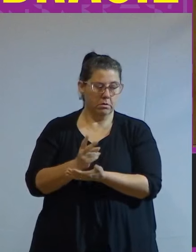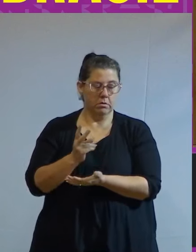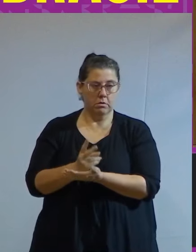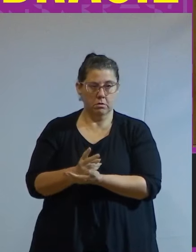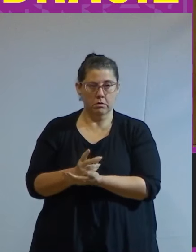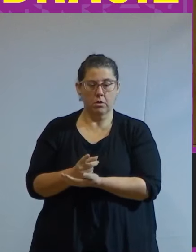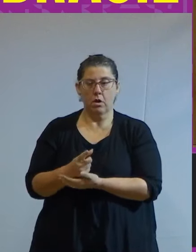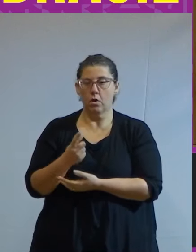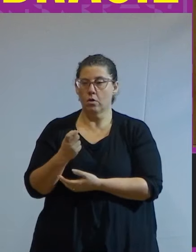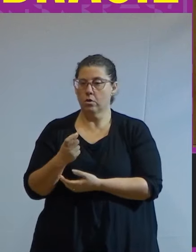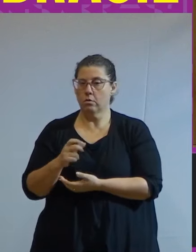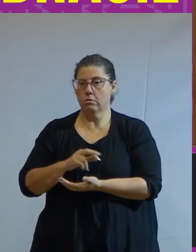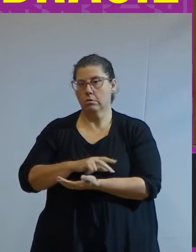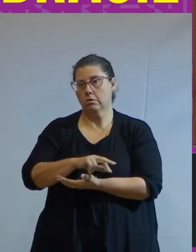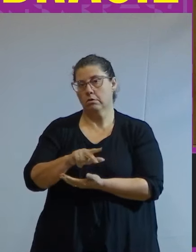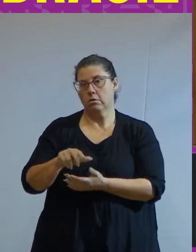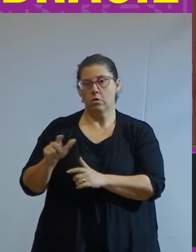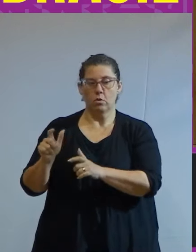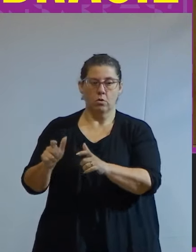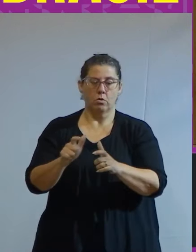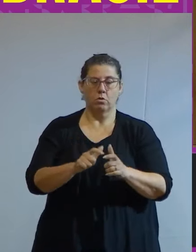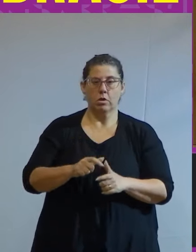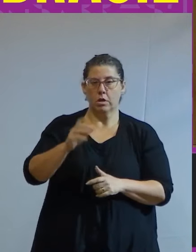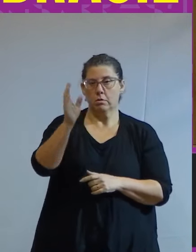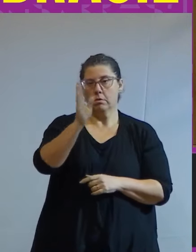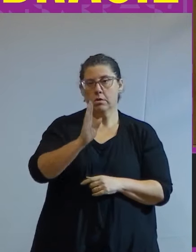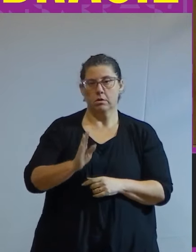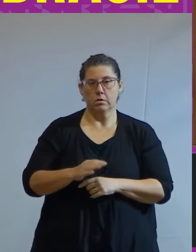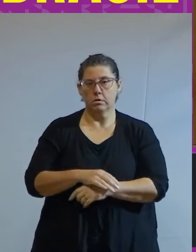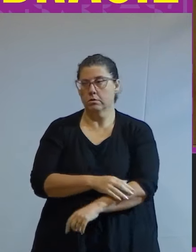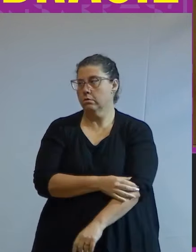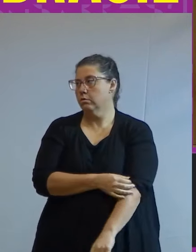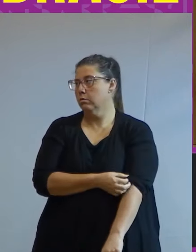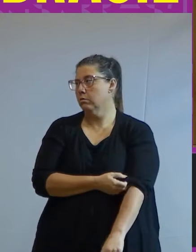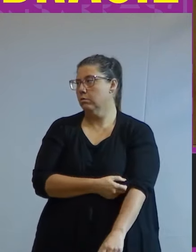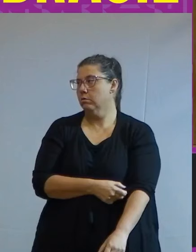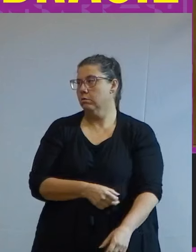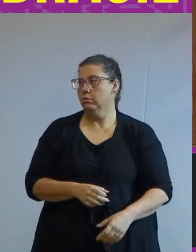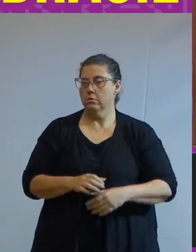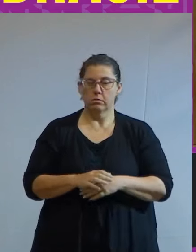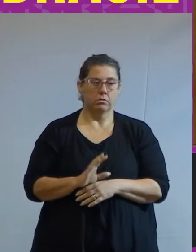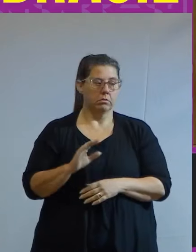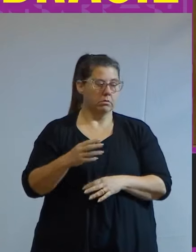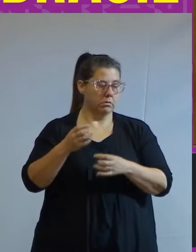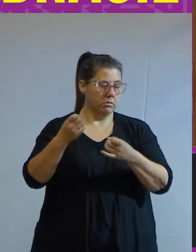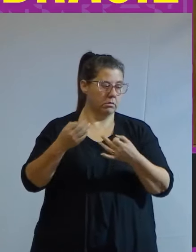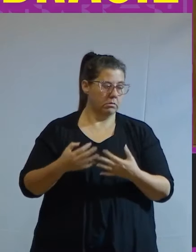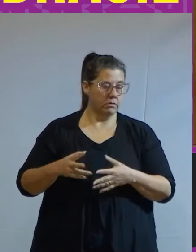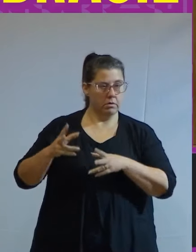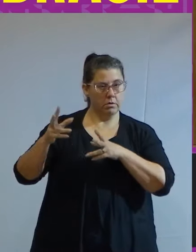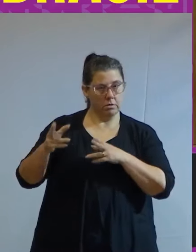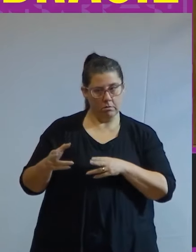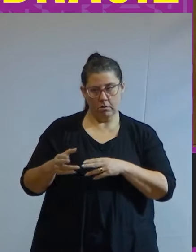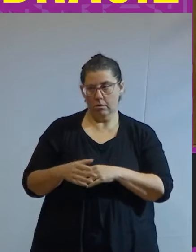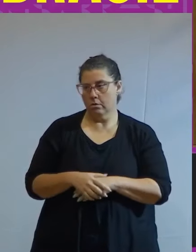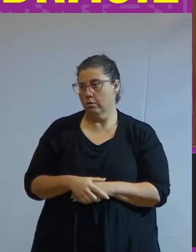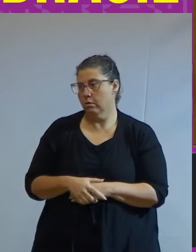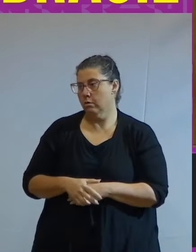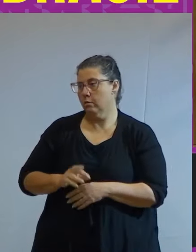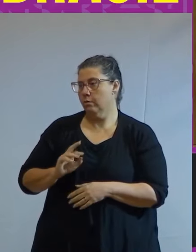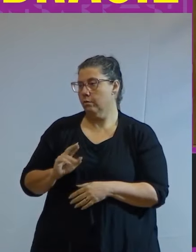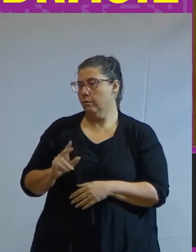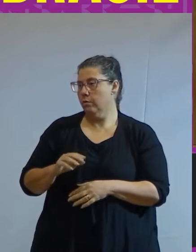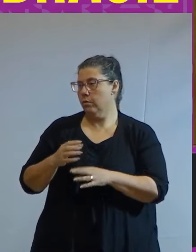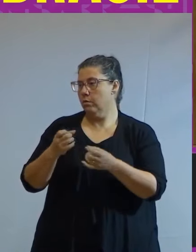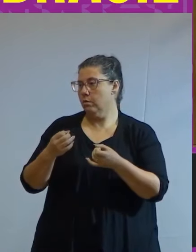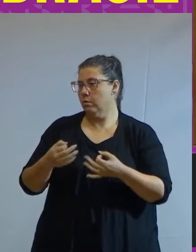unidade deste vasto território chamado Brasil. O fato de se falar a mesma língua lembra ele não é uma